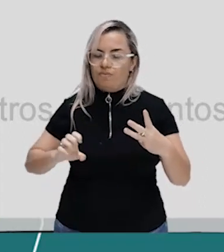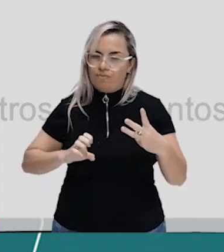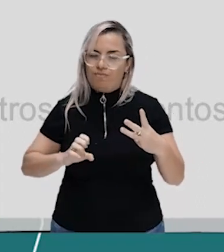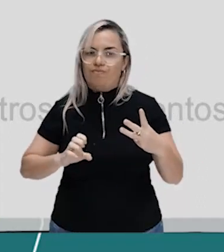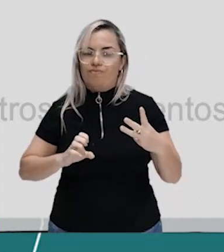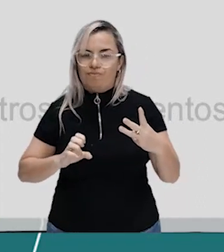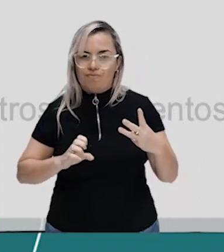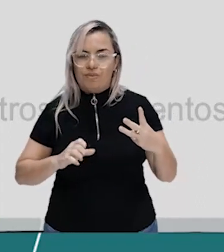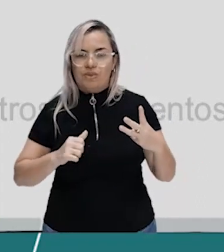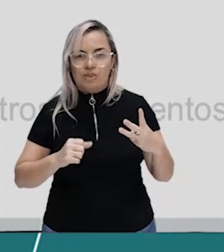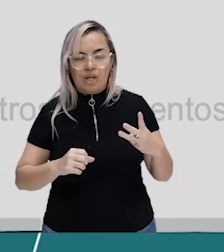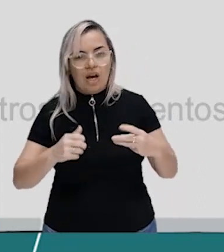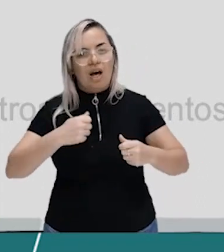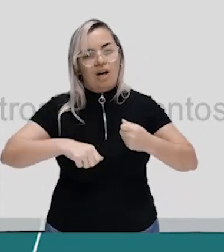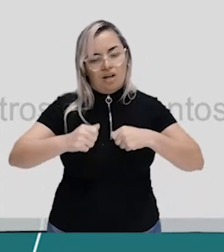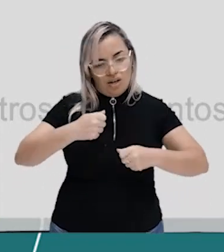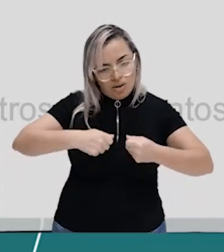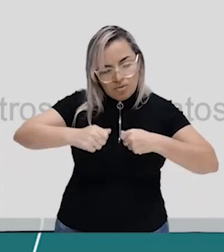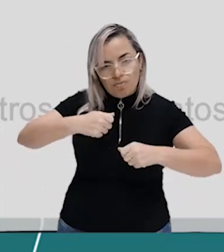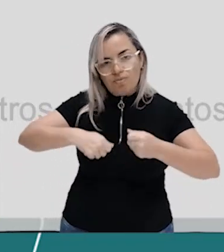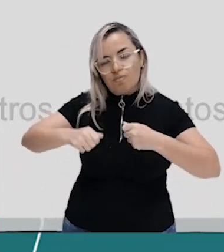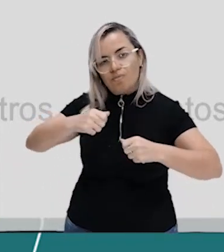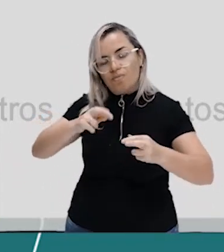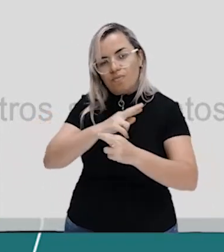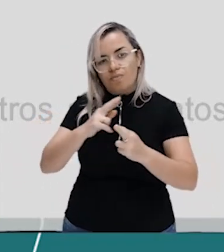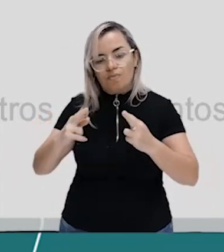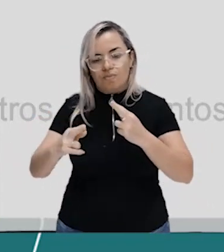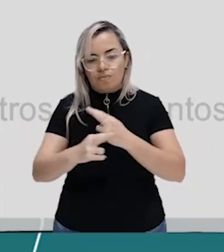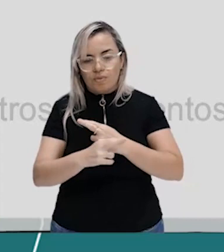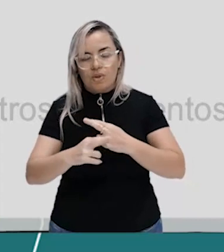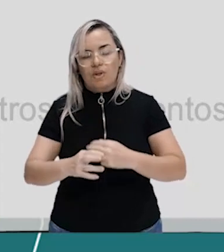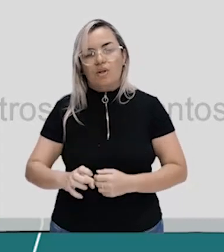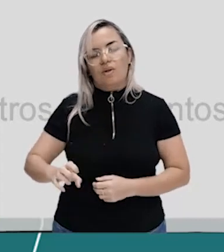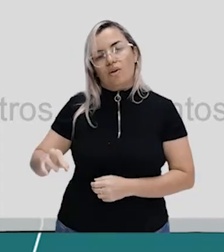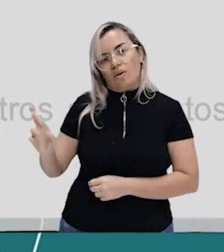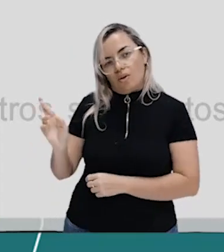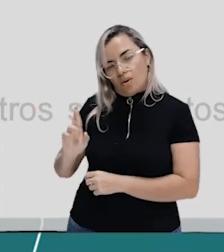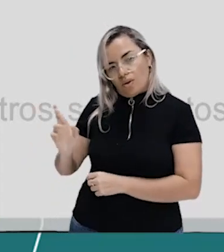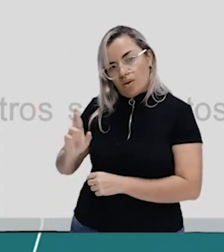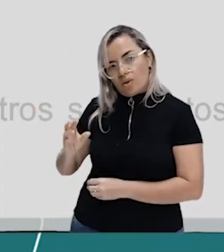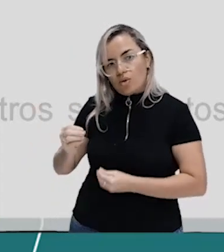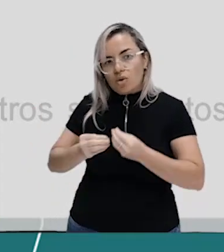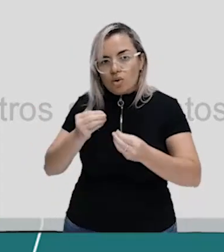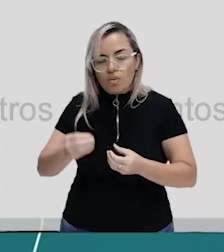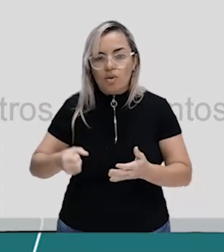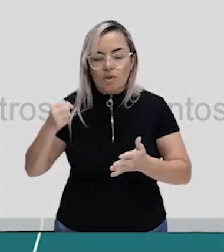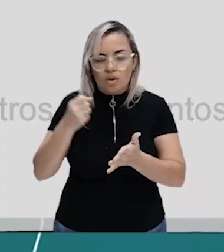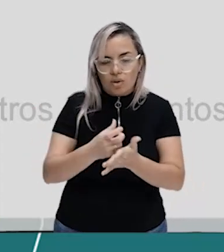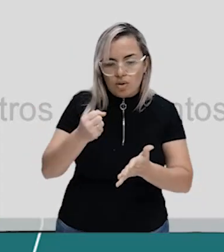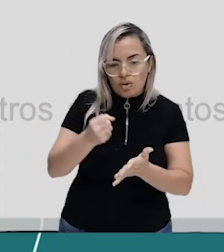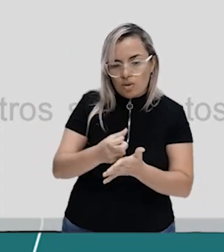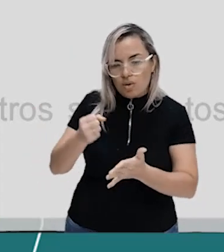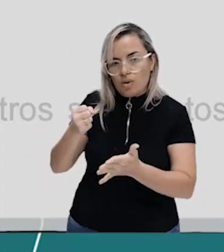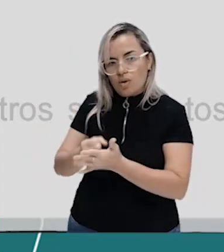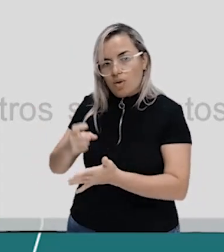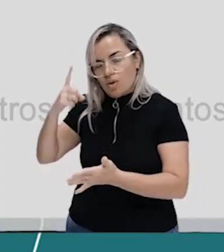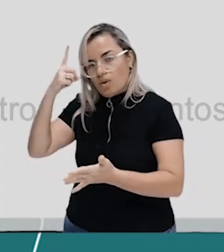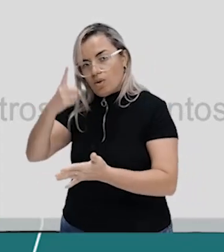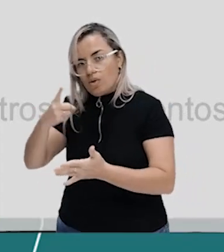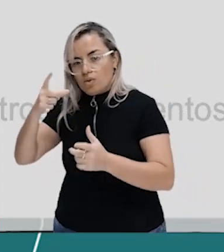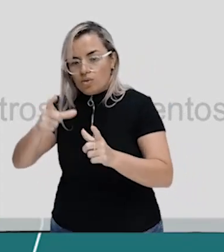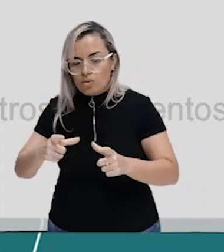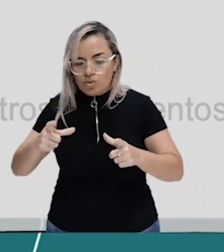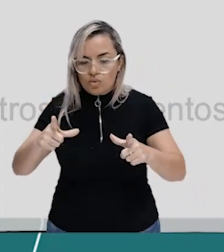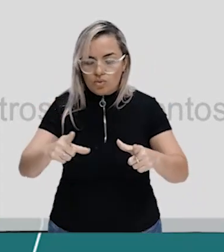riqueza é um fator econômico porque tem a ver com renda potencial de consumo propriedades ok